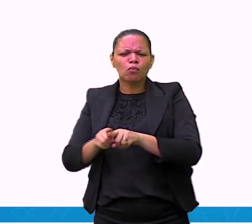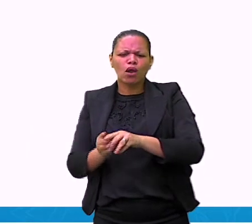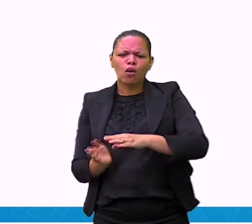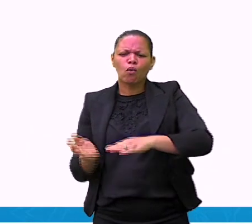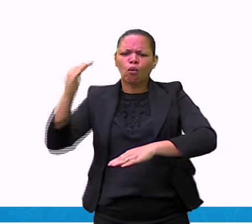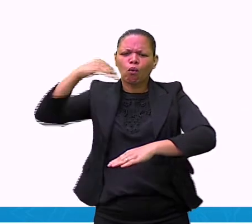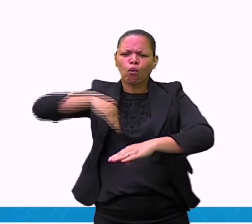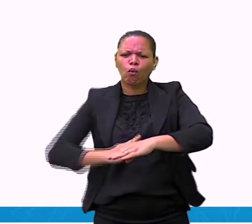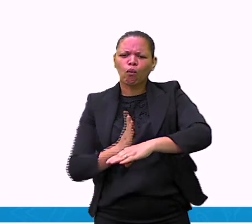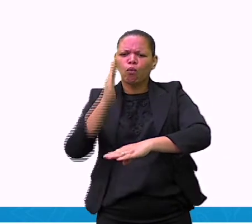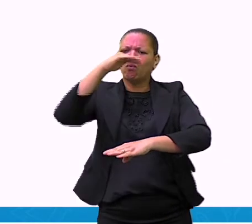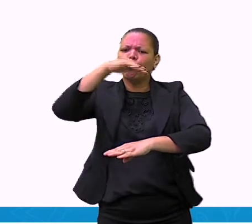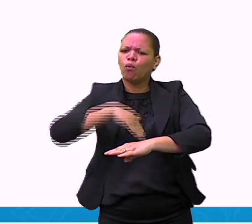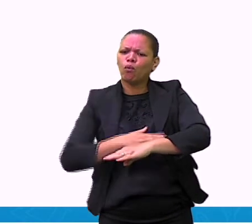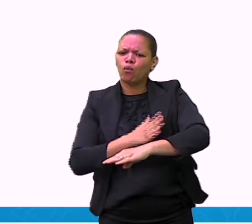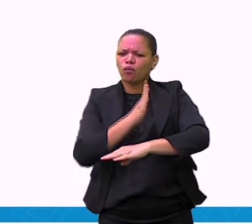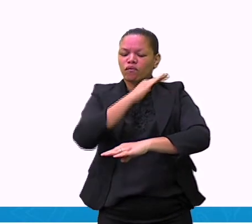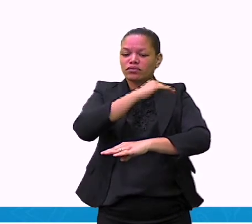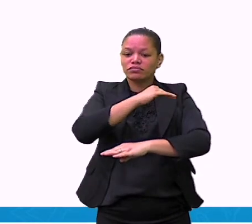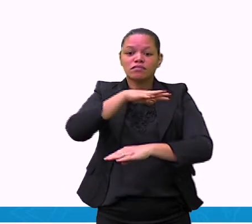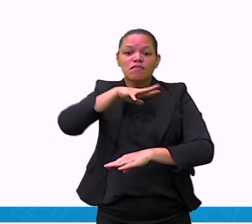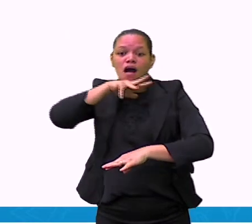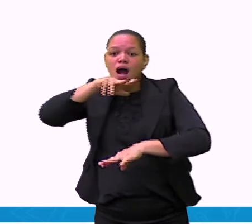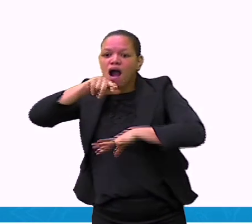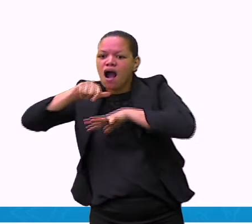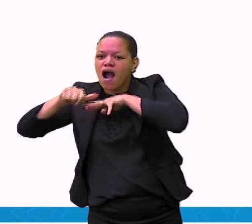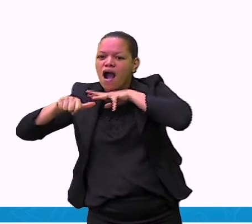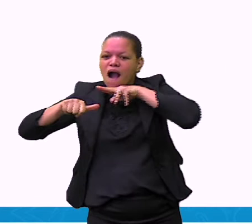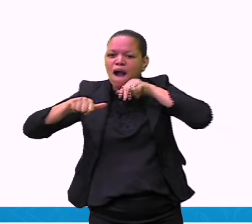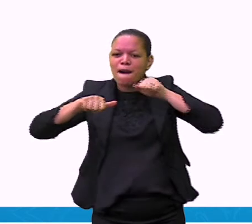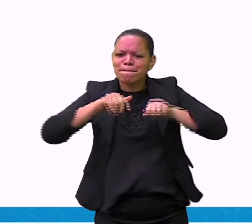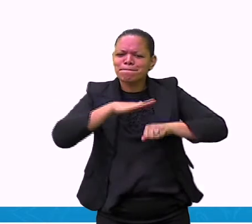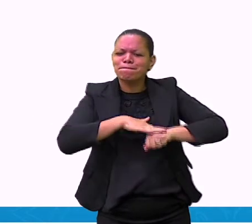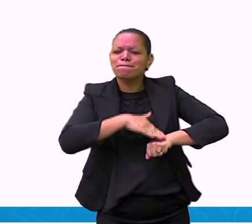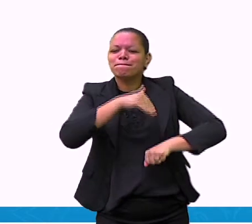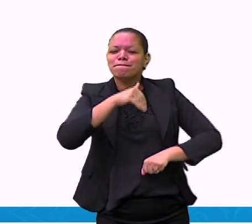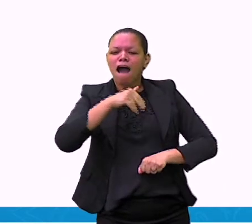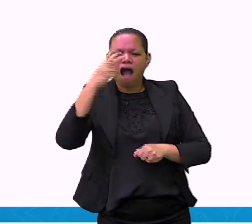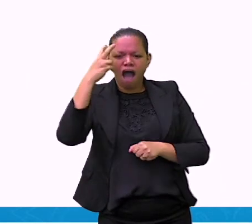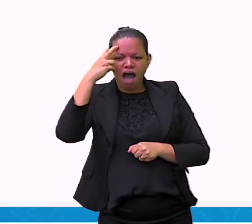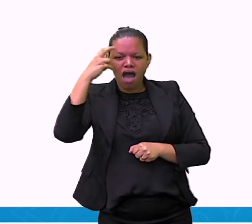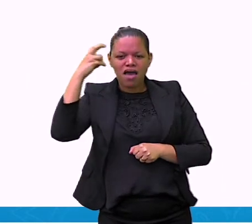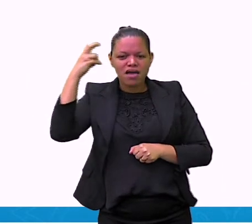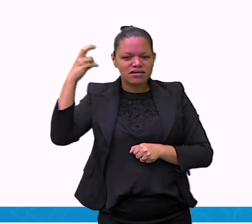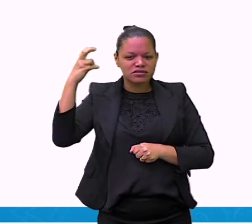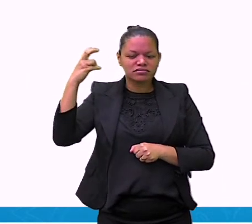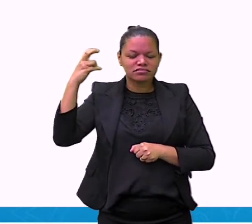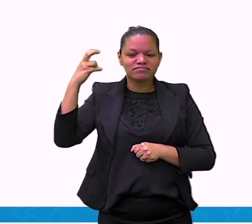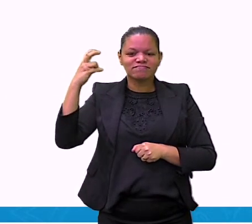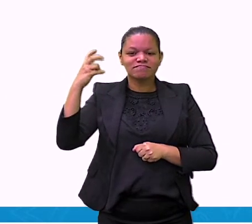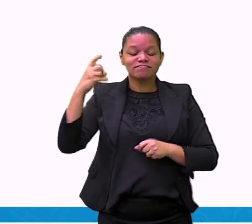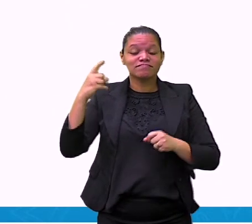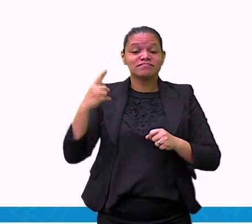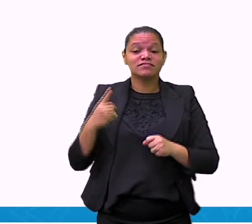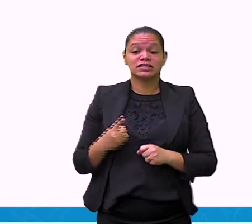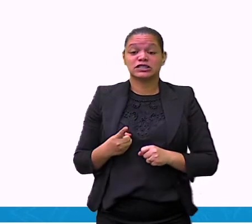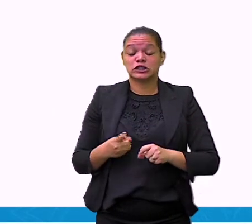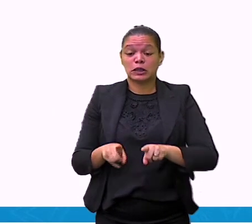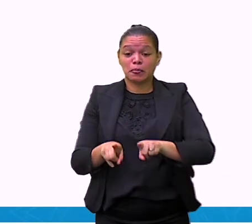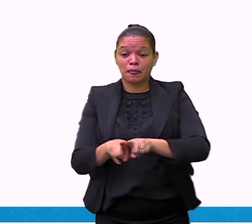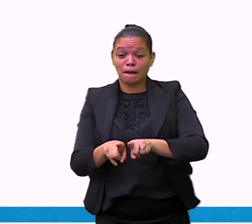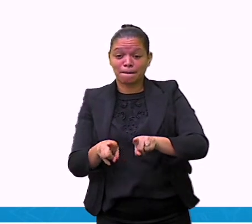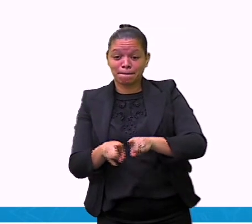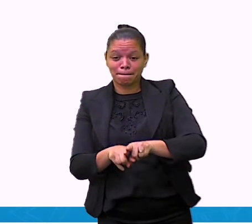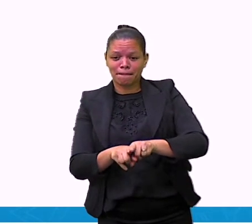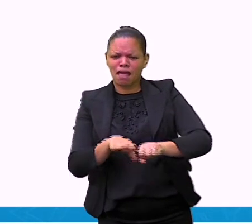os animais mais inteligentes do mundo animal, mais até do que os cães, por